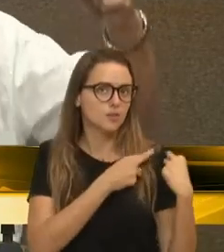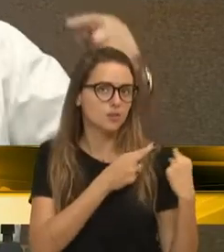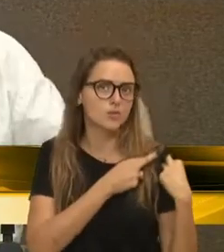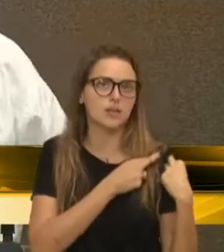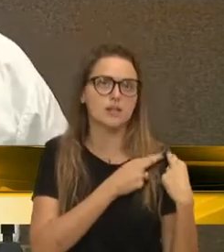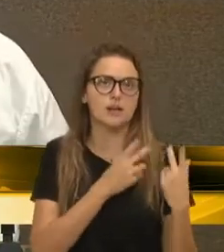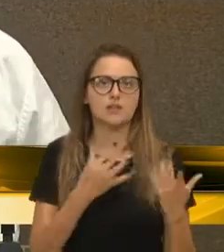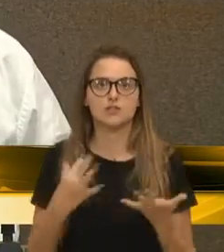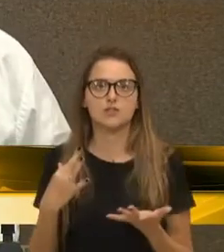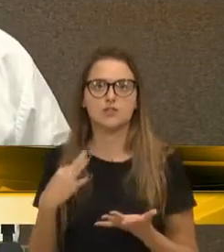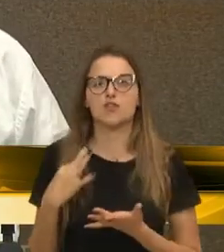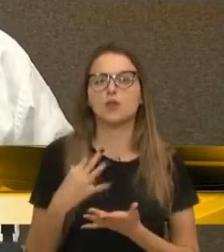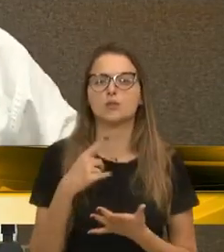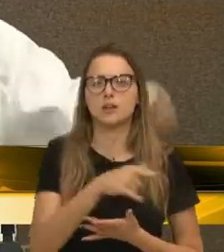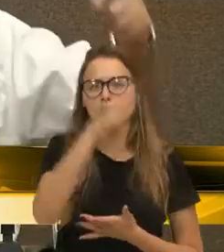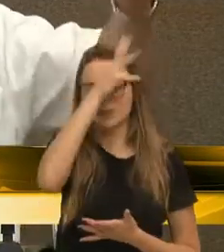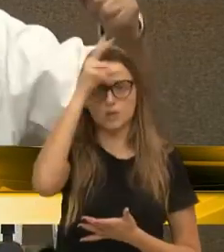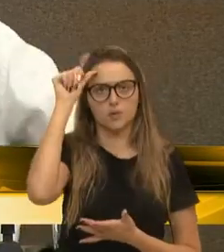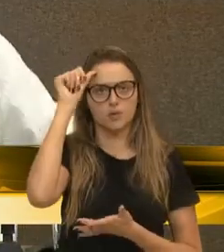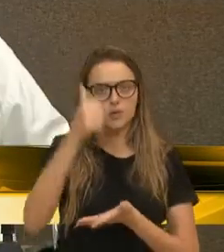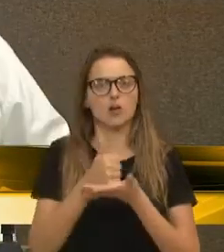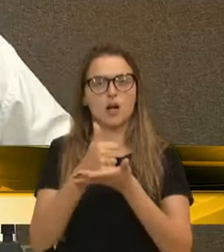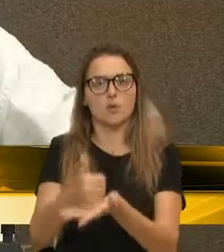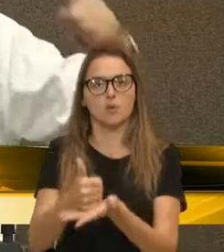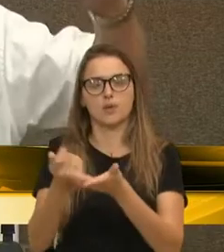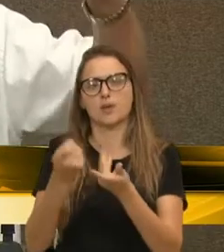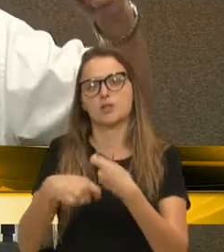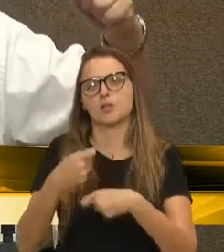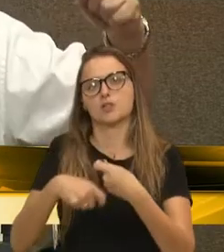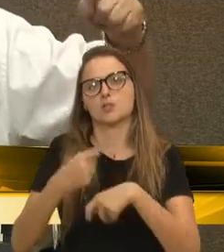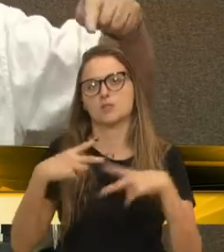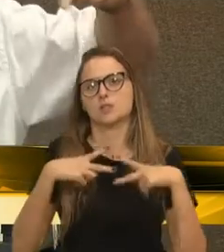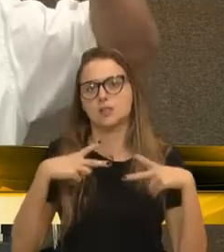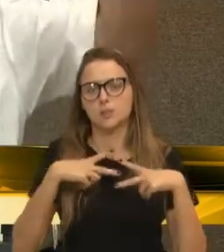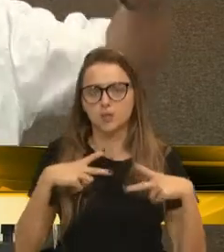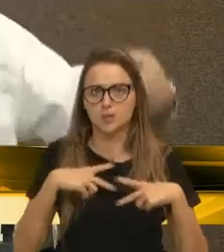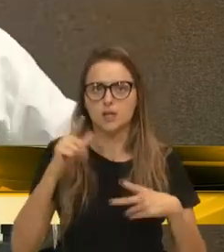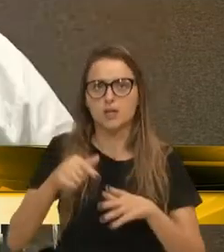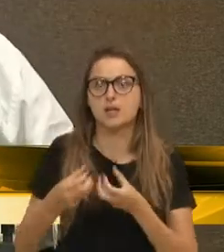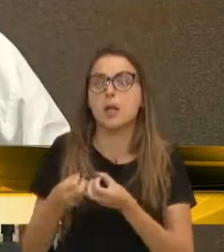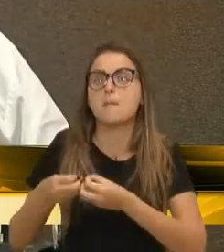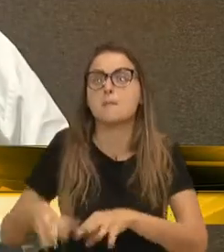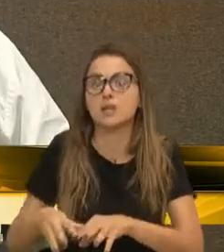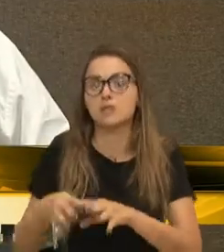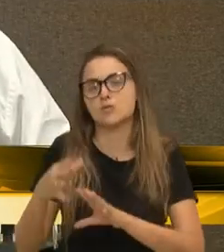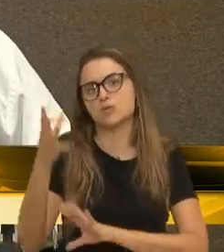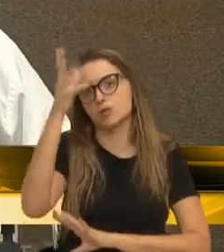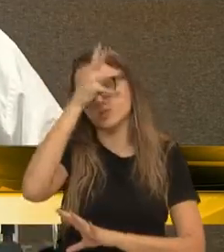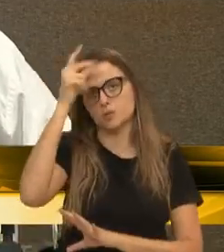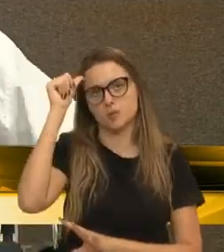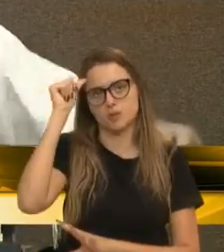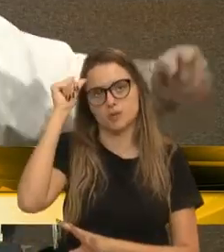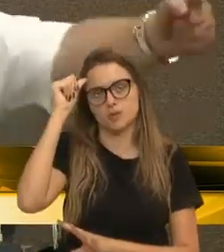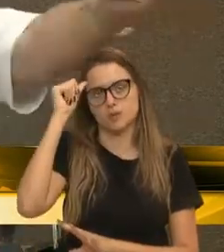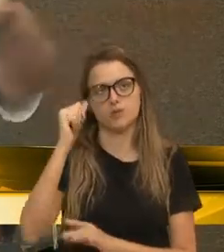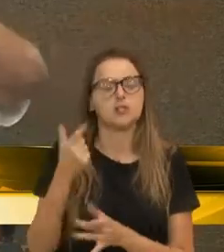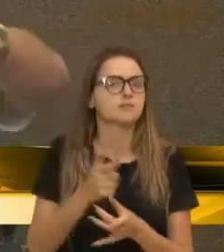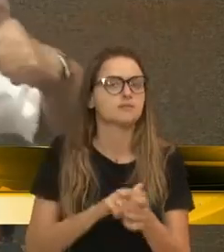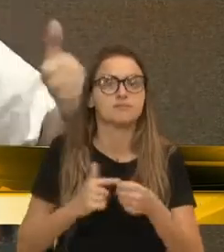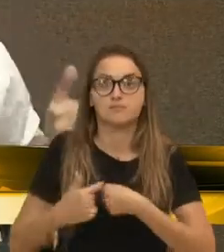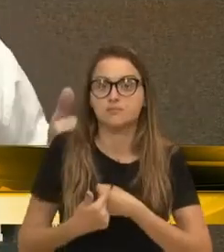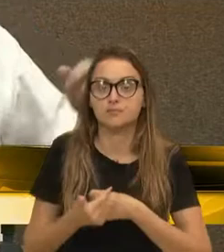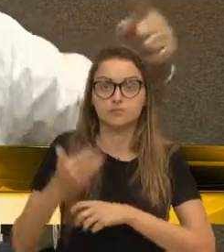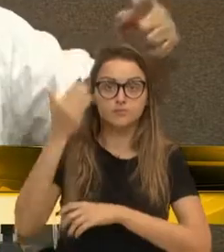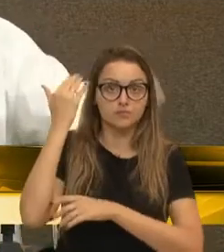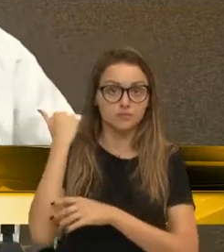solidária do município com relação à gestão. Só isso que é um prejuízo para o município. O município lá